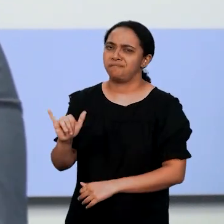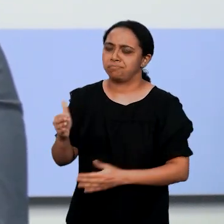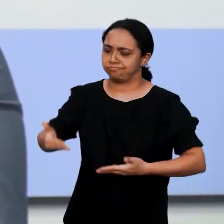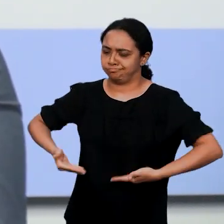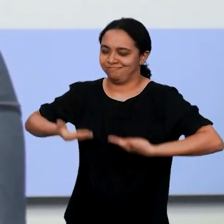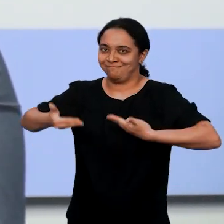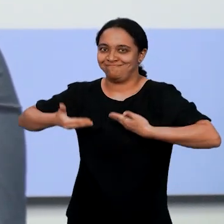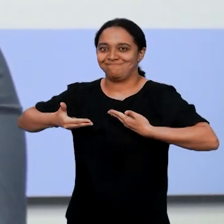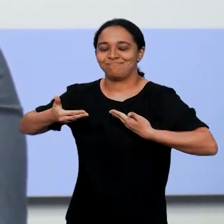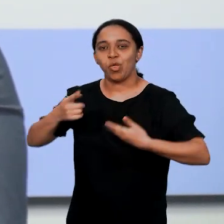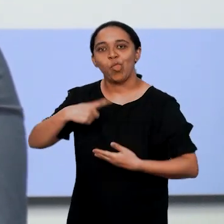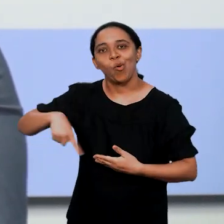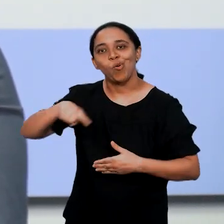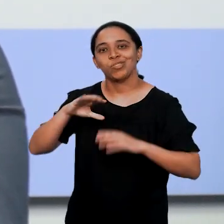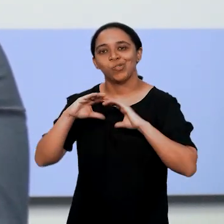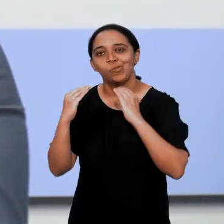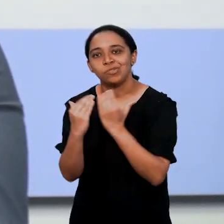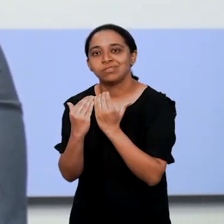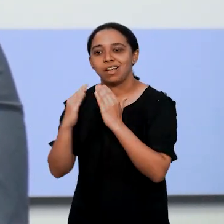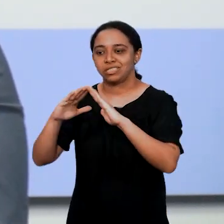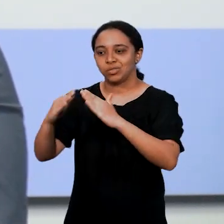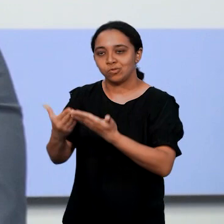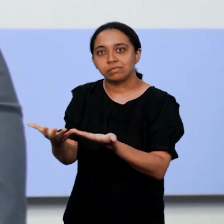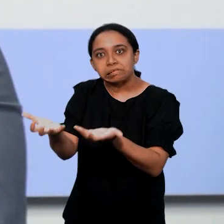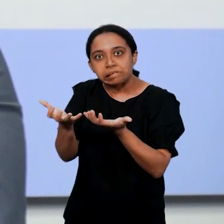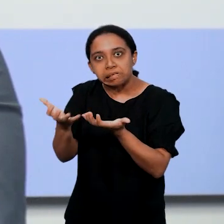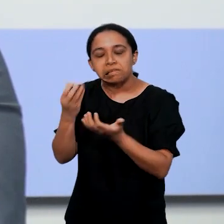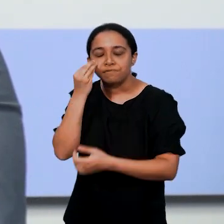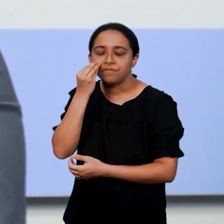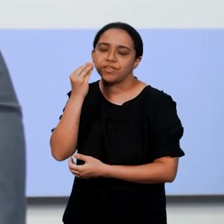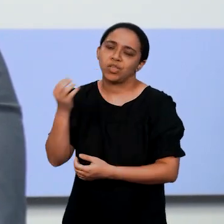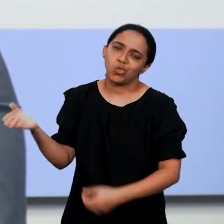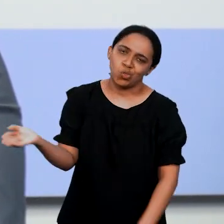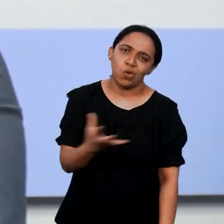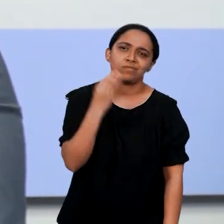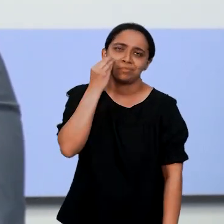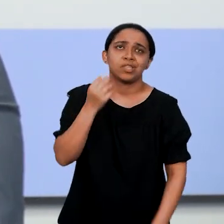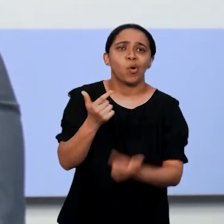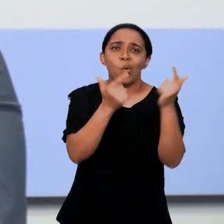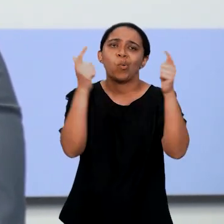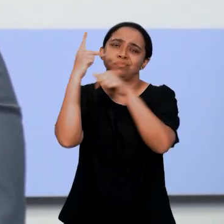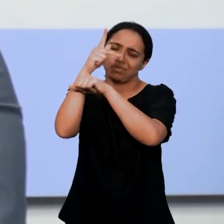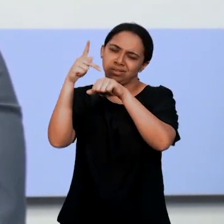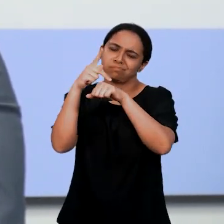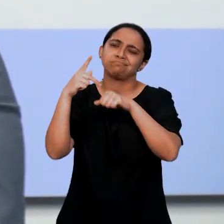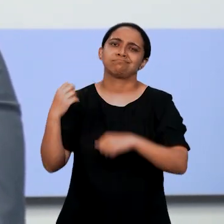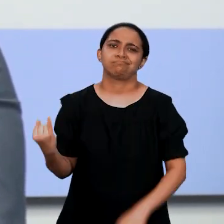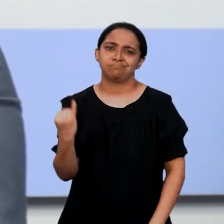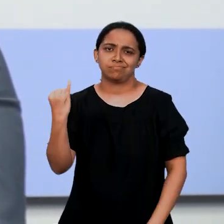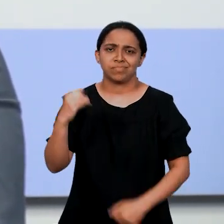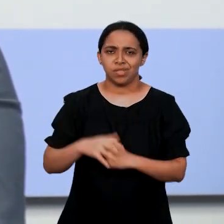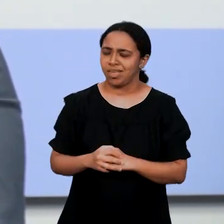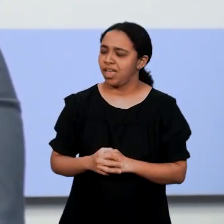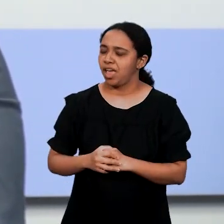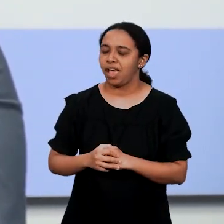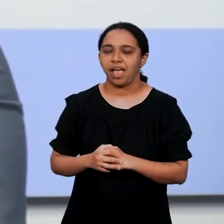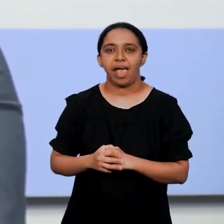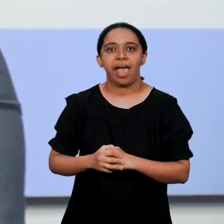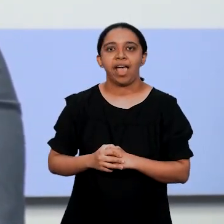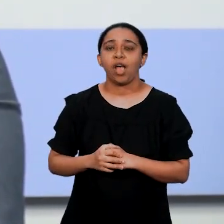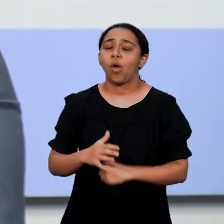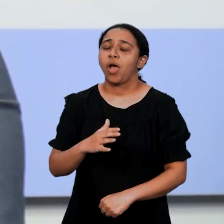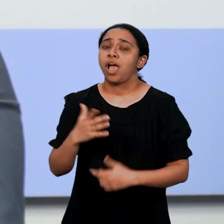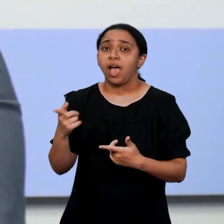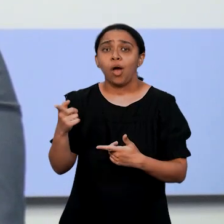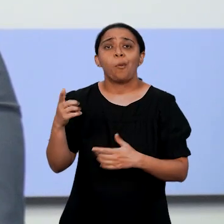com certeza vai motivar mais ainda a nossa comunidade escolar para querer viver essa experiência no exterior. E é um movimento